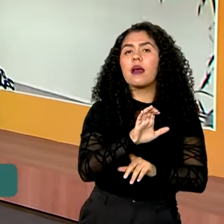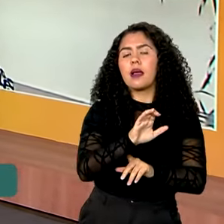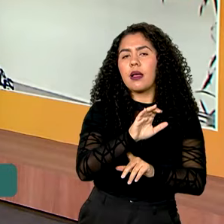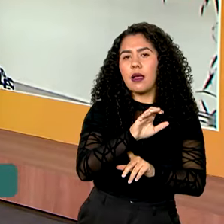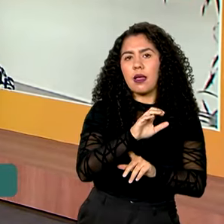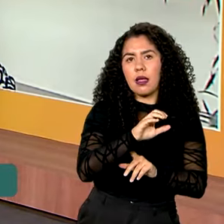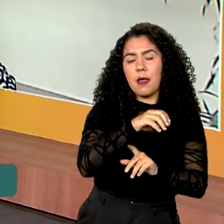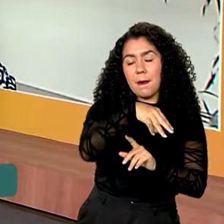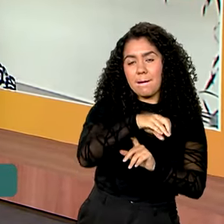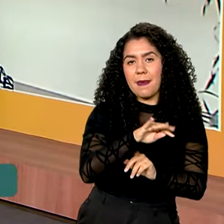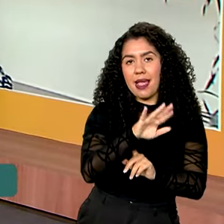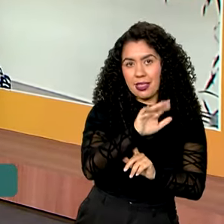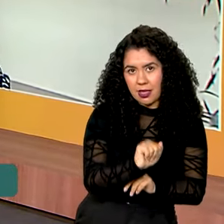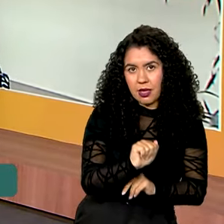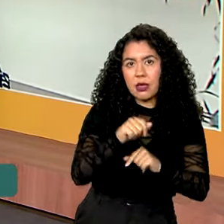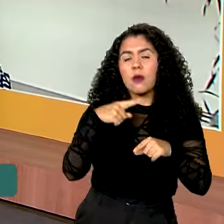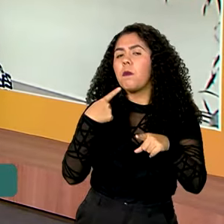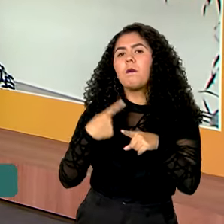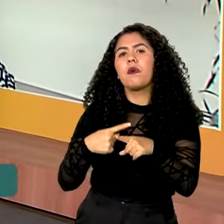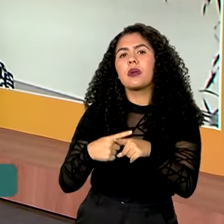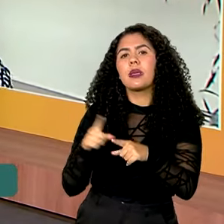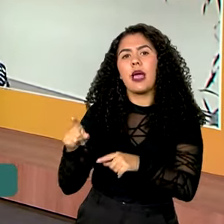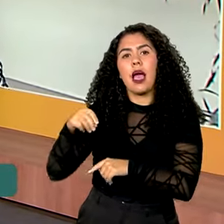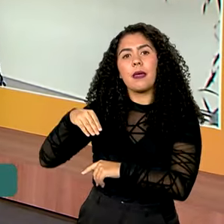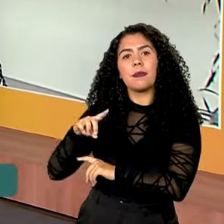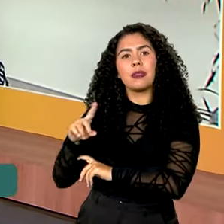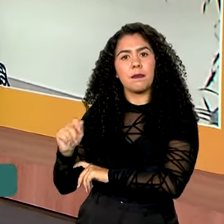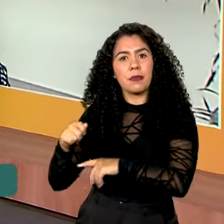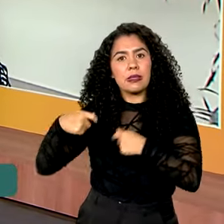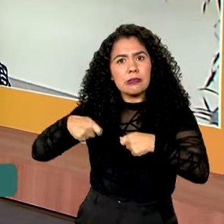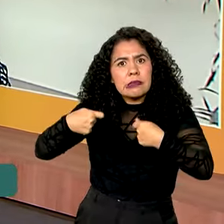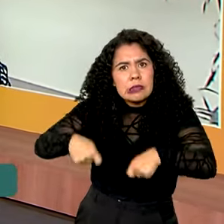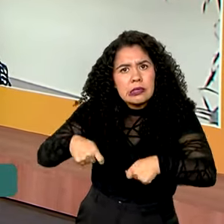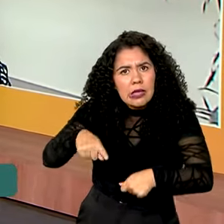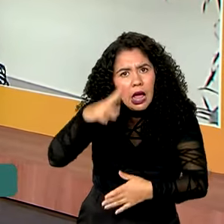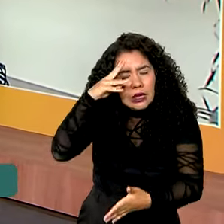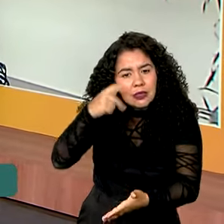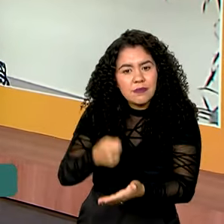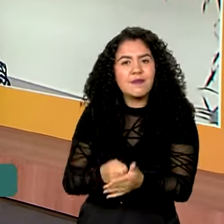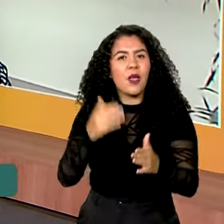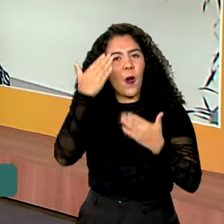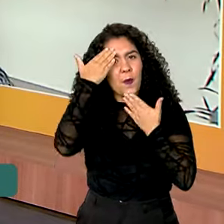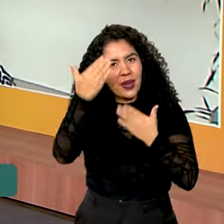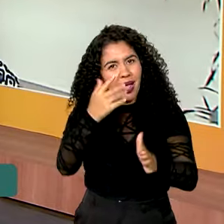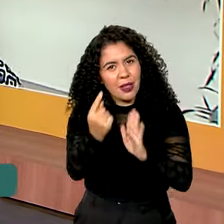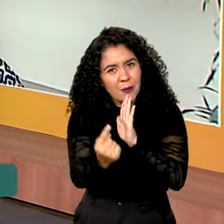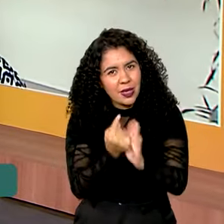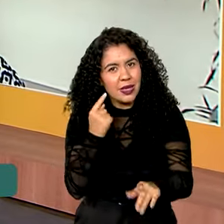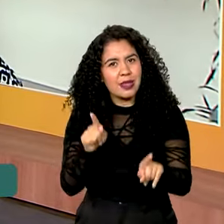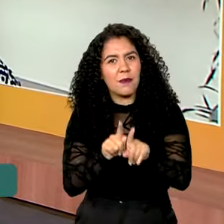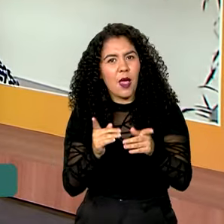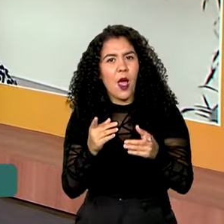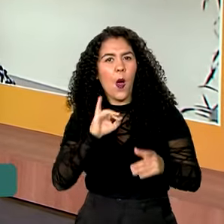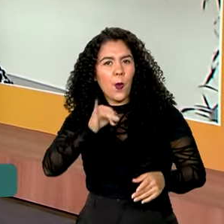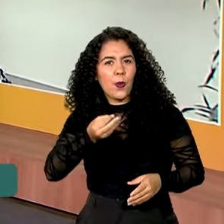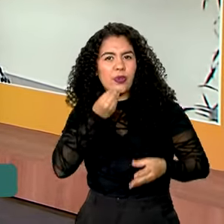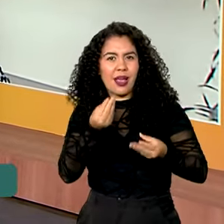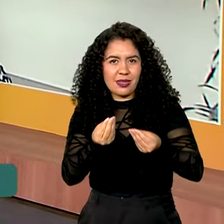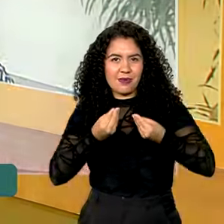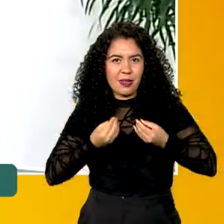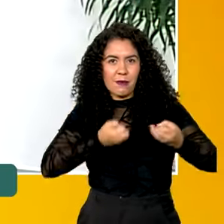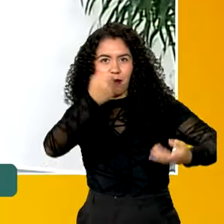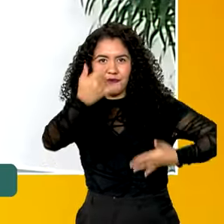considerou necessária. Bom dia, Natália. Muito obrigada pela pergunta, pelo espaço também para prestar esclarecimentos.